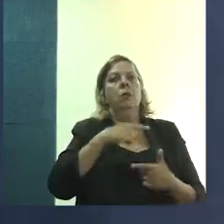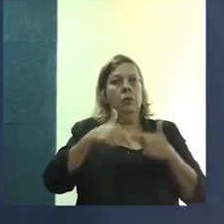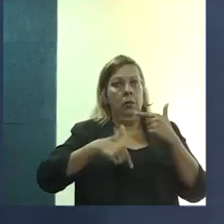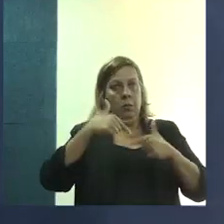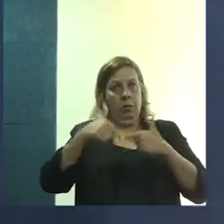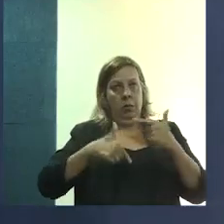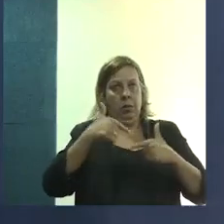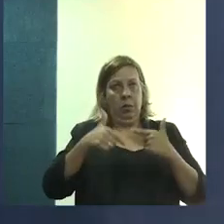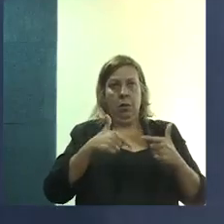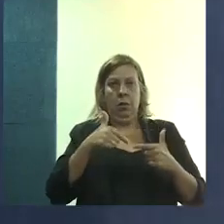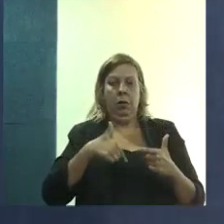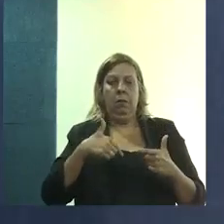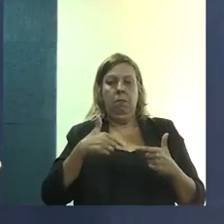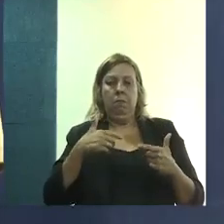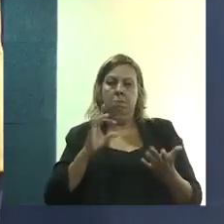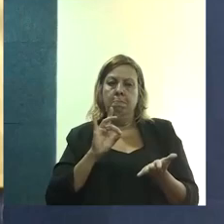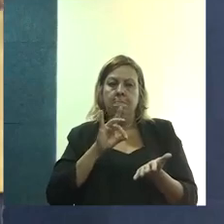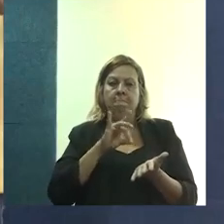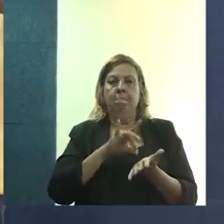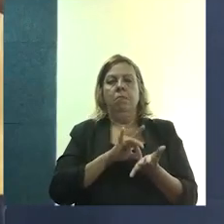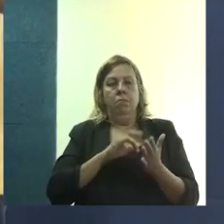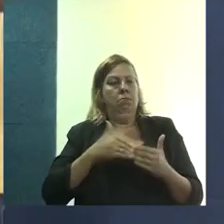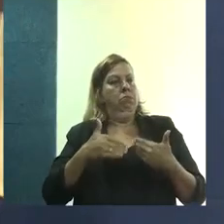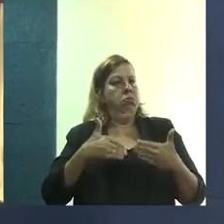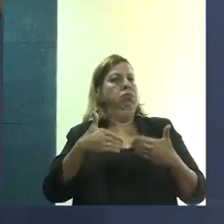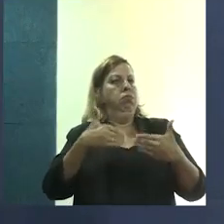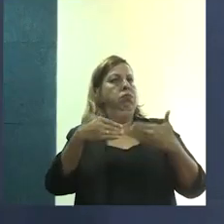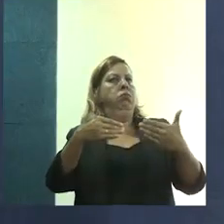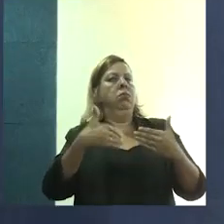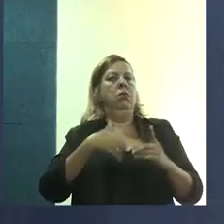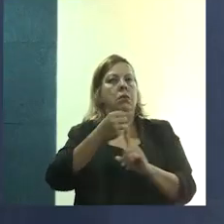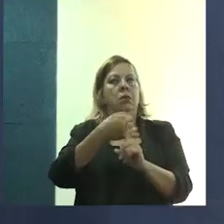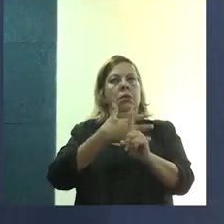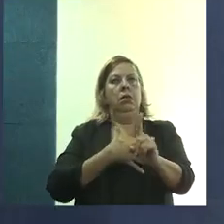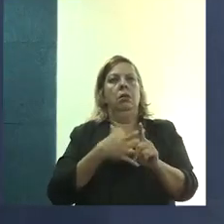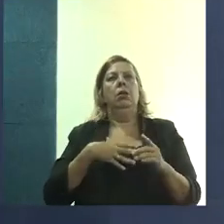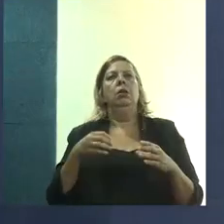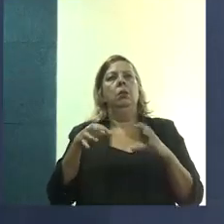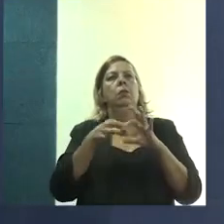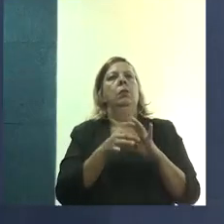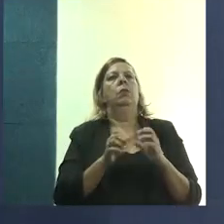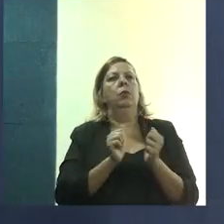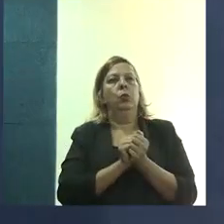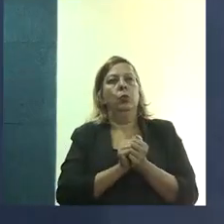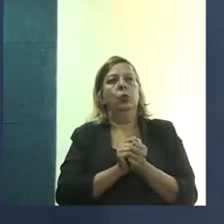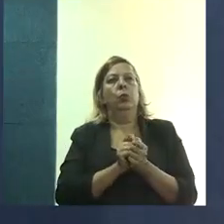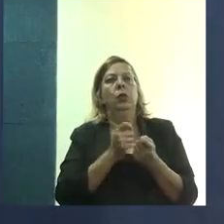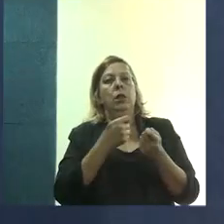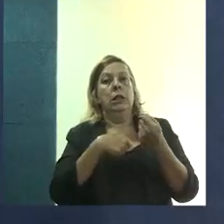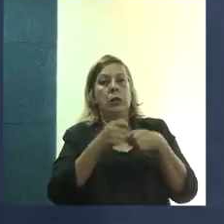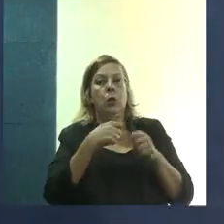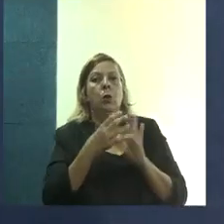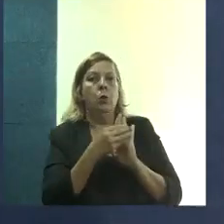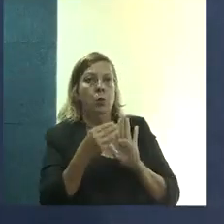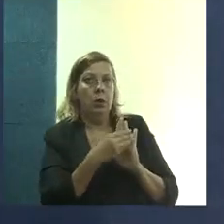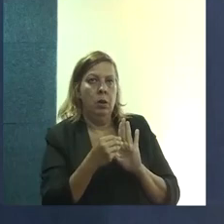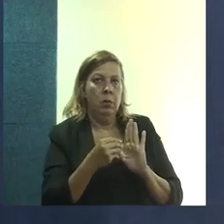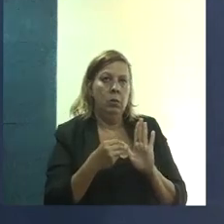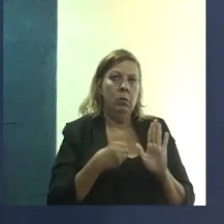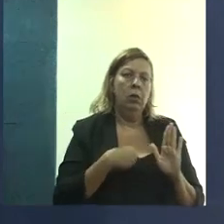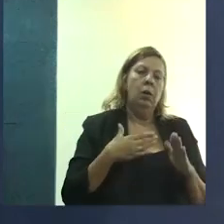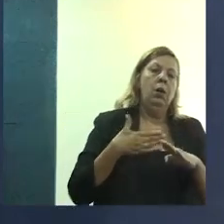a atuar de forma mais intensa com a extensão através exatamente do escritório modelo.